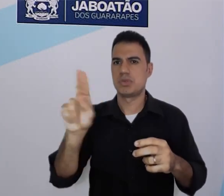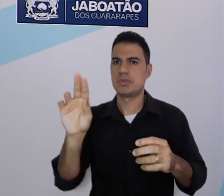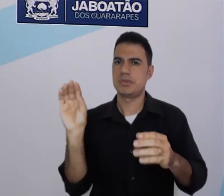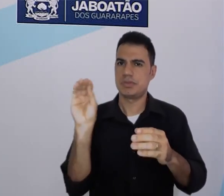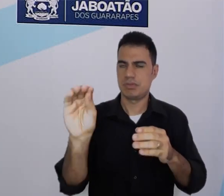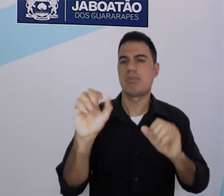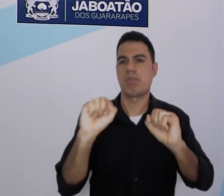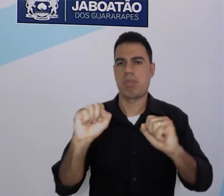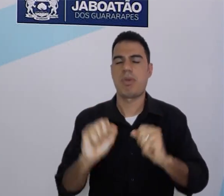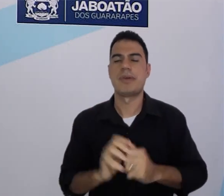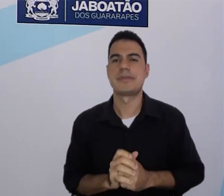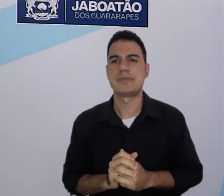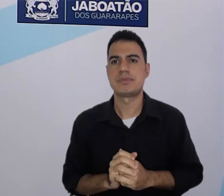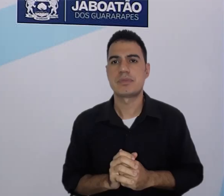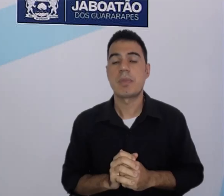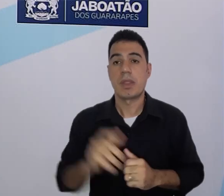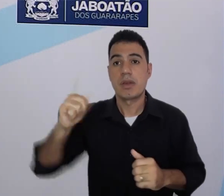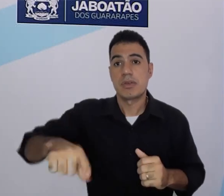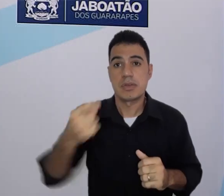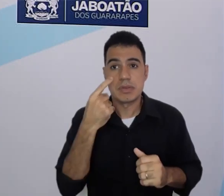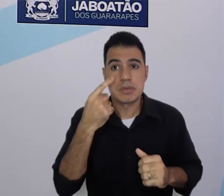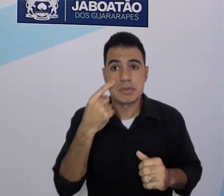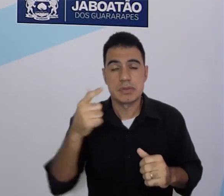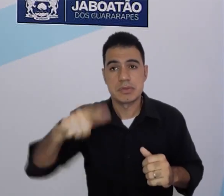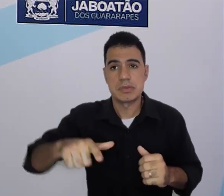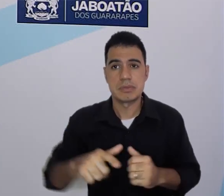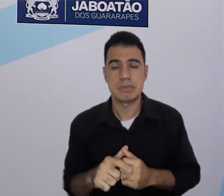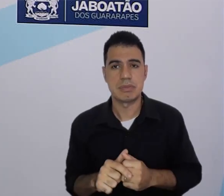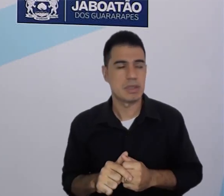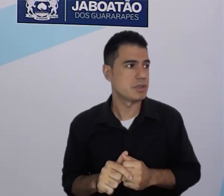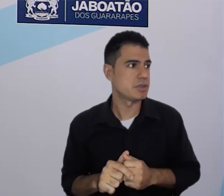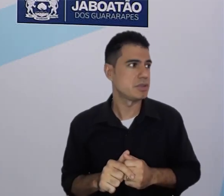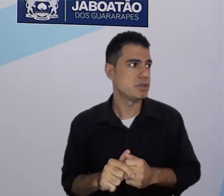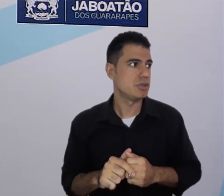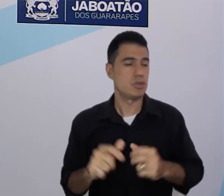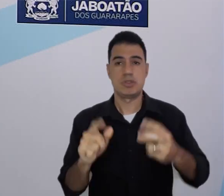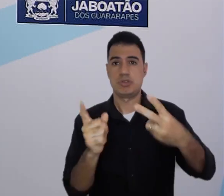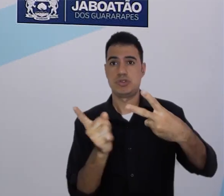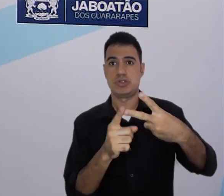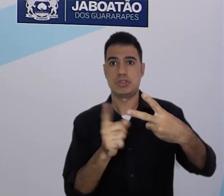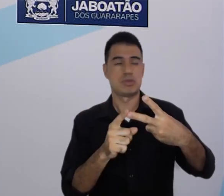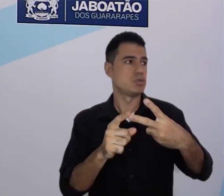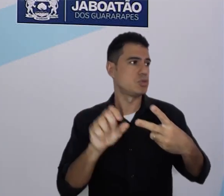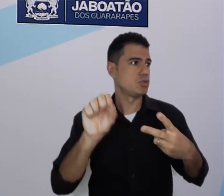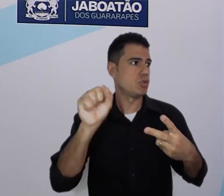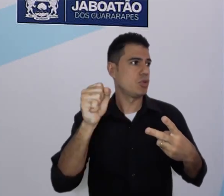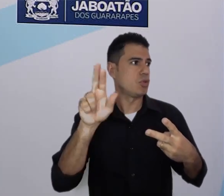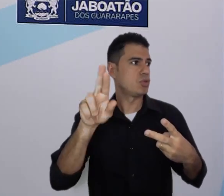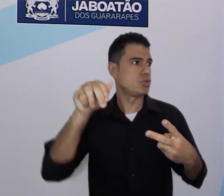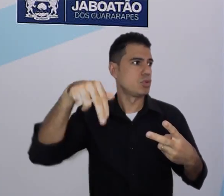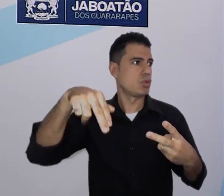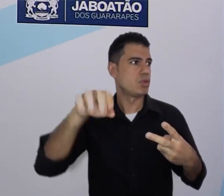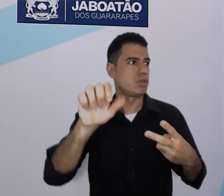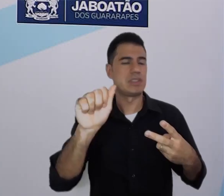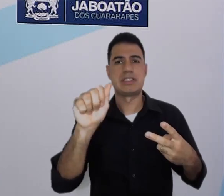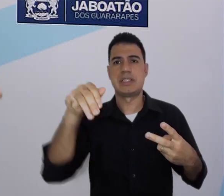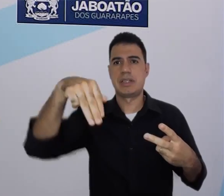Tudo bem? Vamos dar uma olhada agora para surname. Surname, que quer dizer